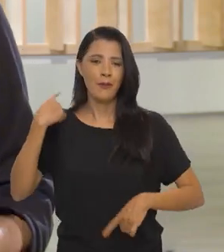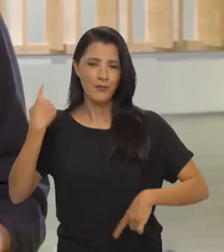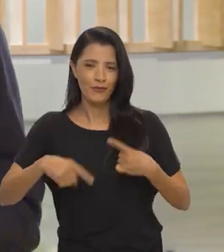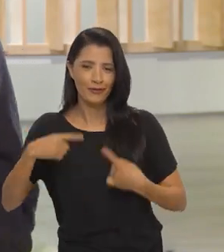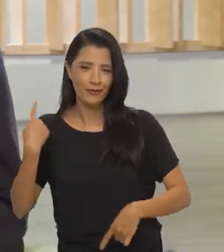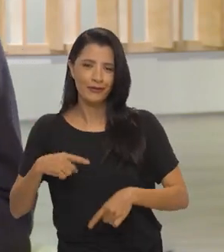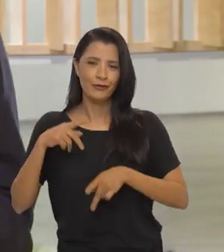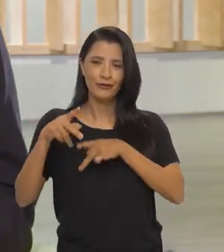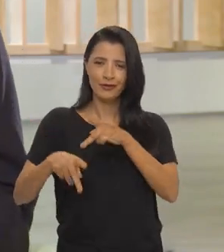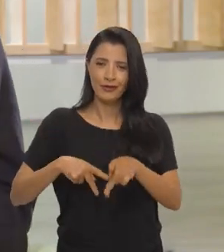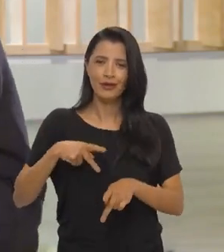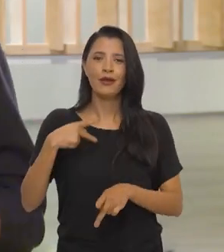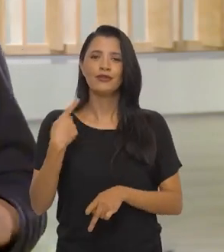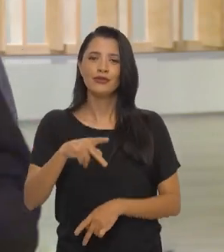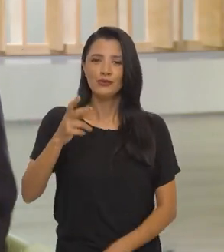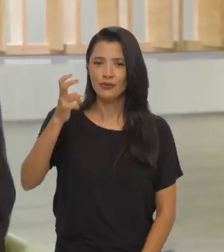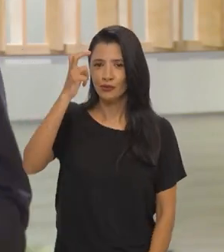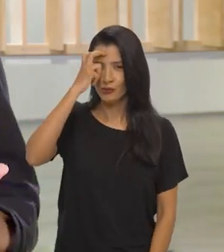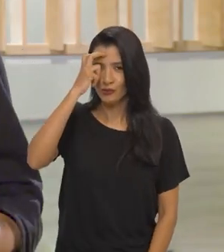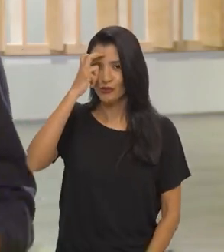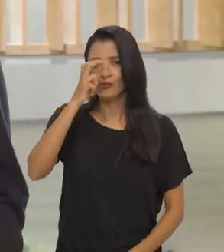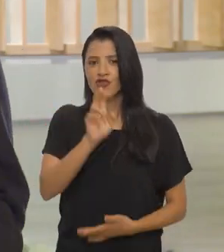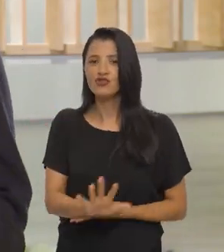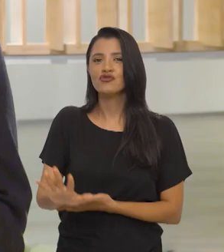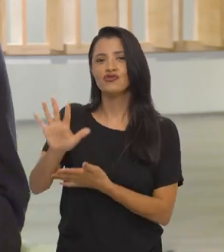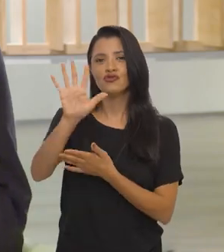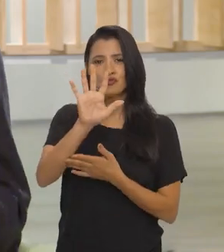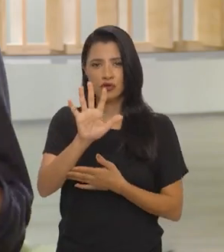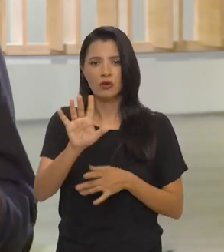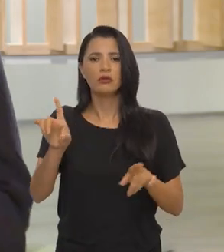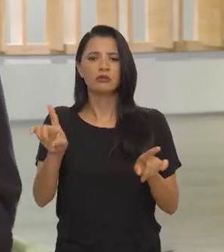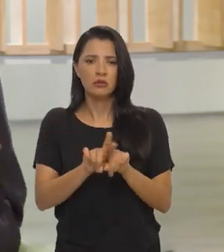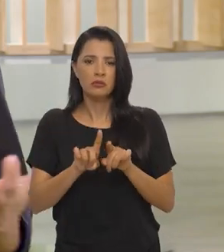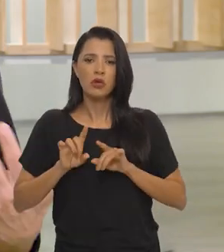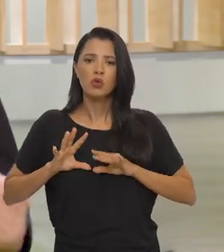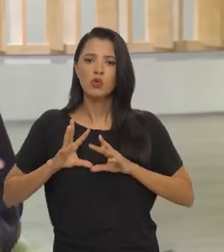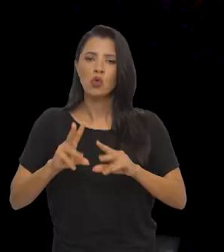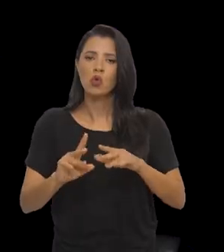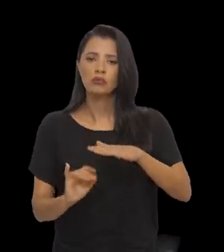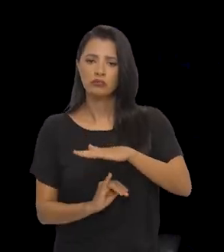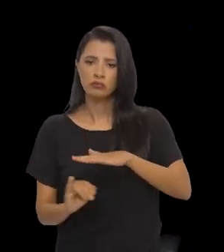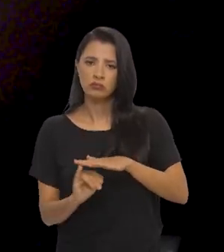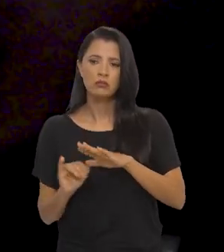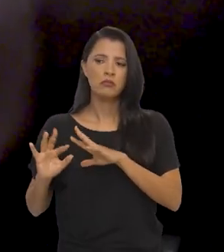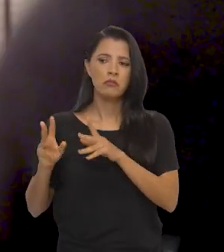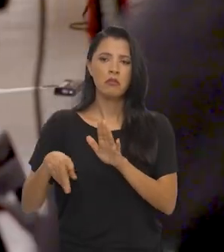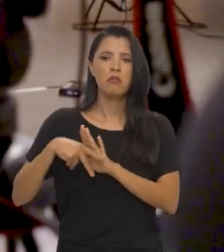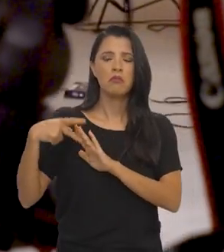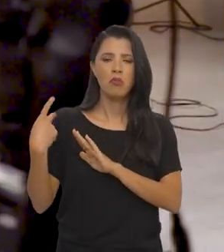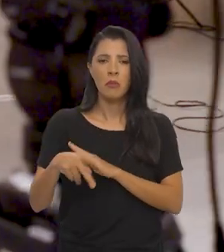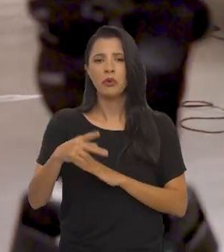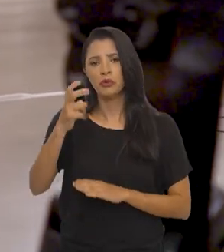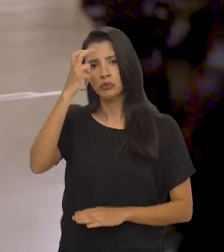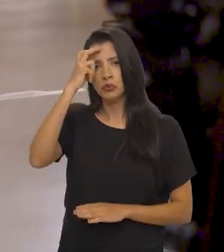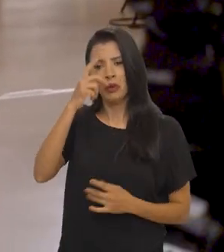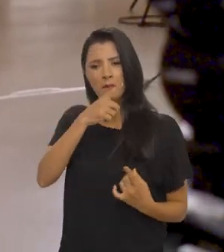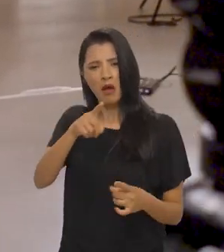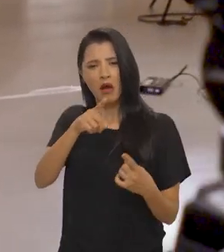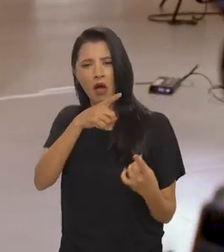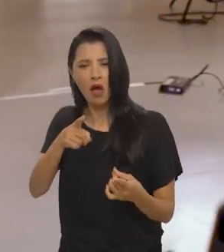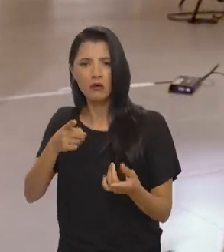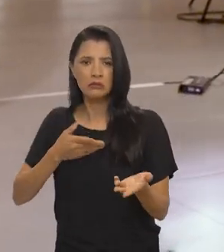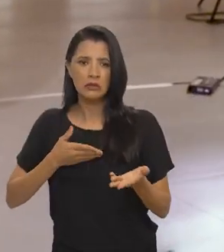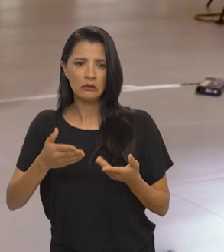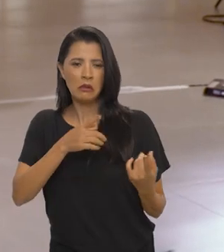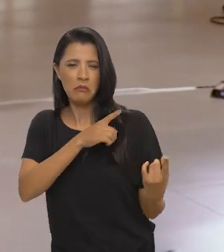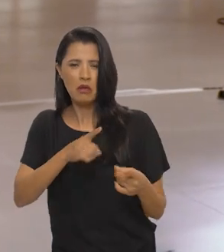às políticas públicas de cultura, de uma maneira geral, mas também todas as instituições de cultura, com perseguição